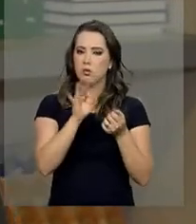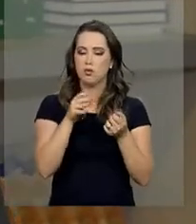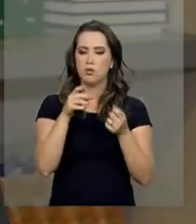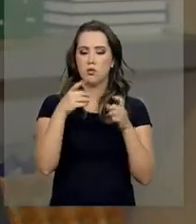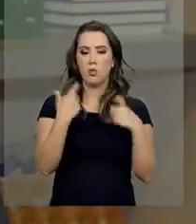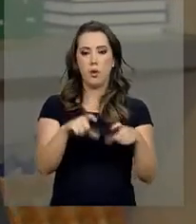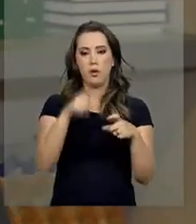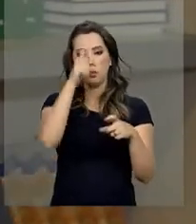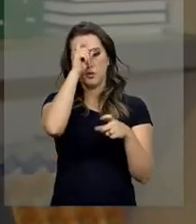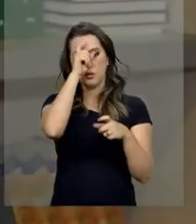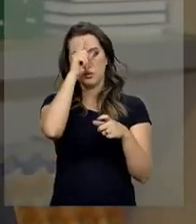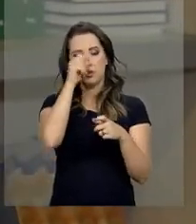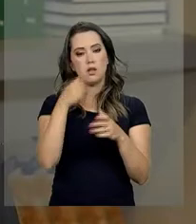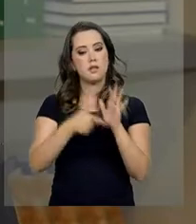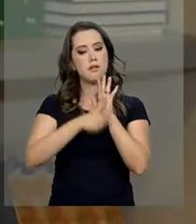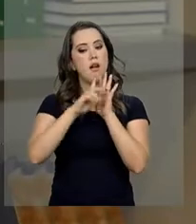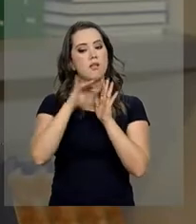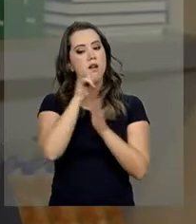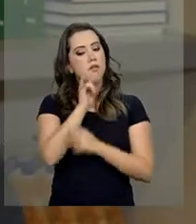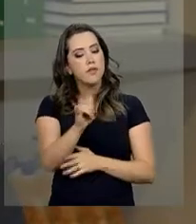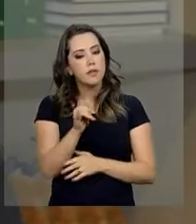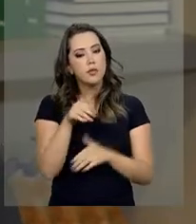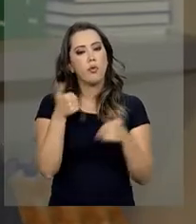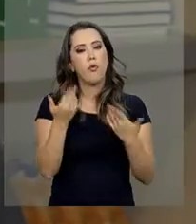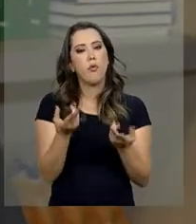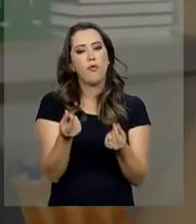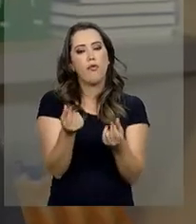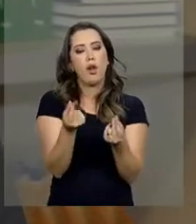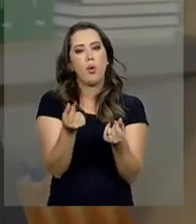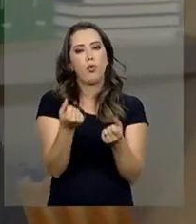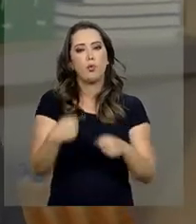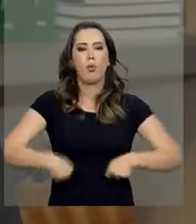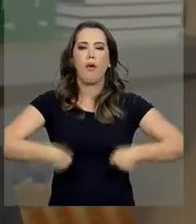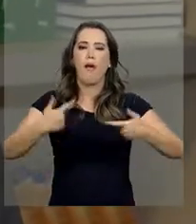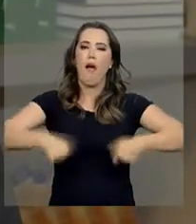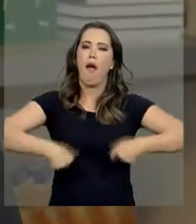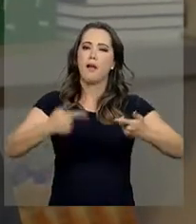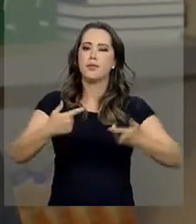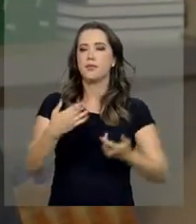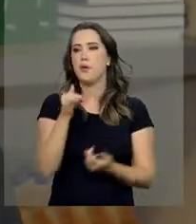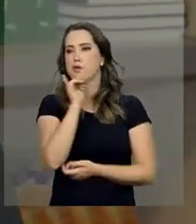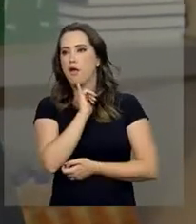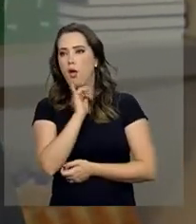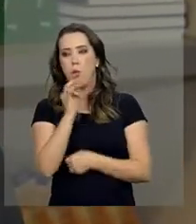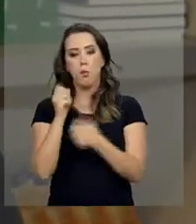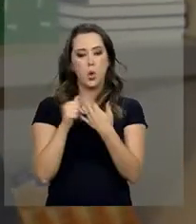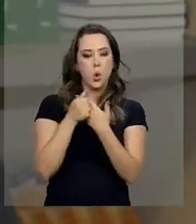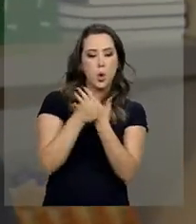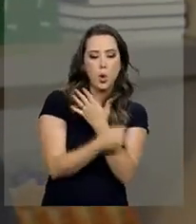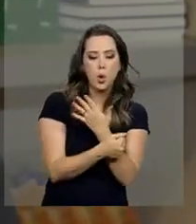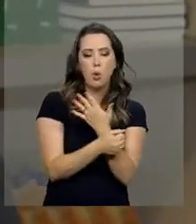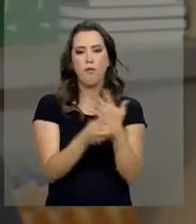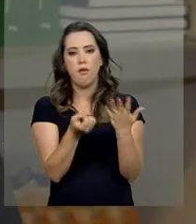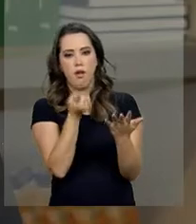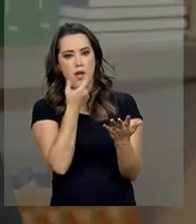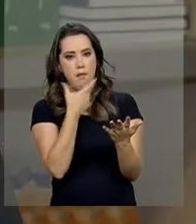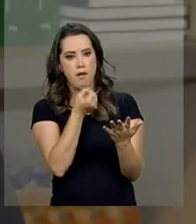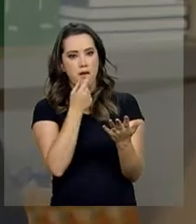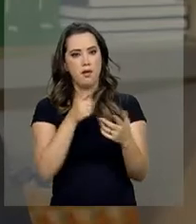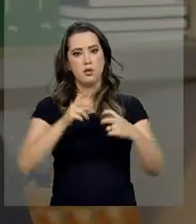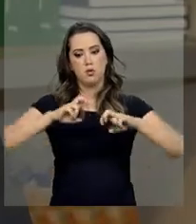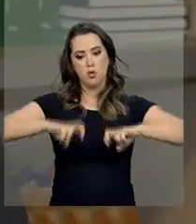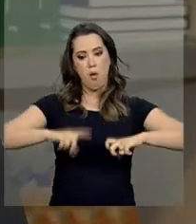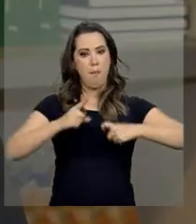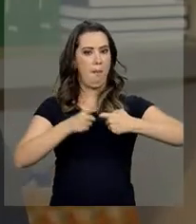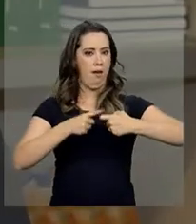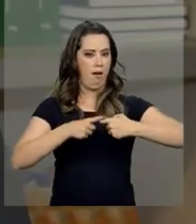hospitais previamente informem aos consumidores os preços dos seus serviços, como luva, medicamento, consulta médica,